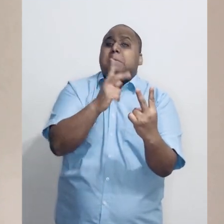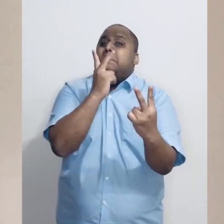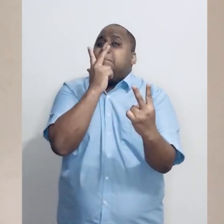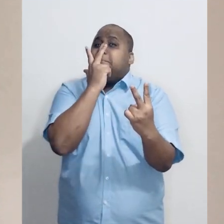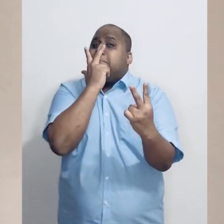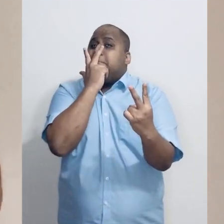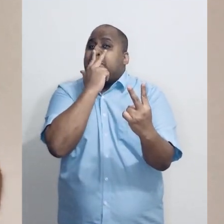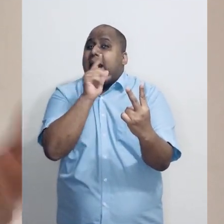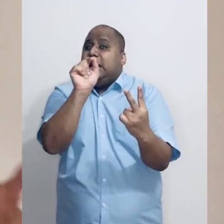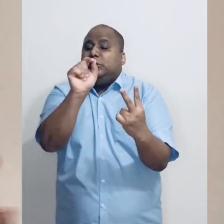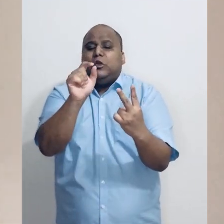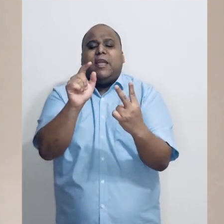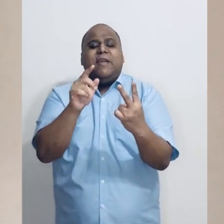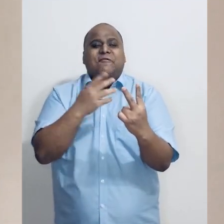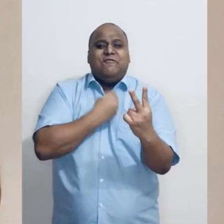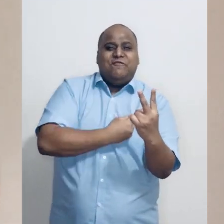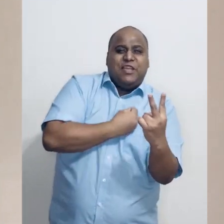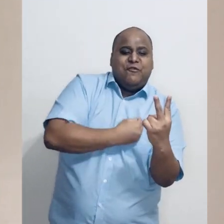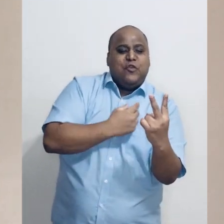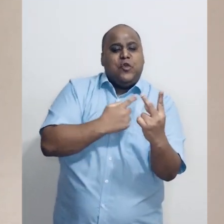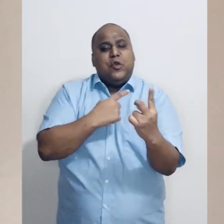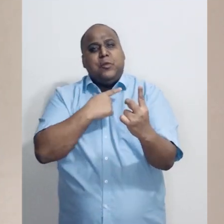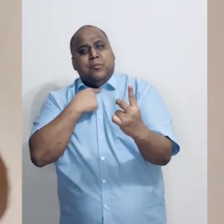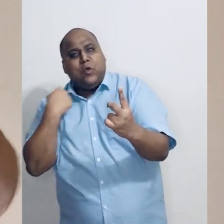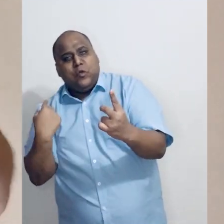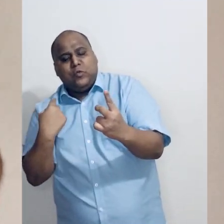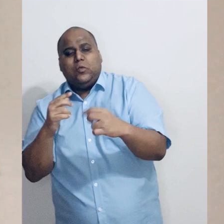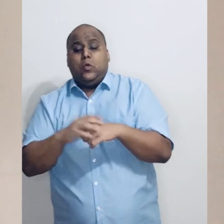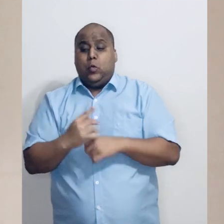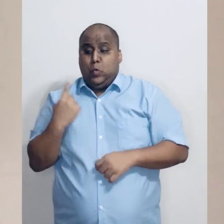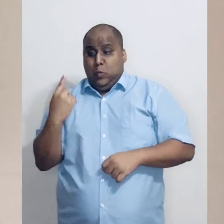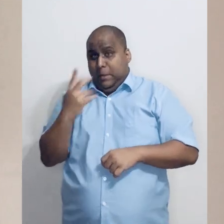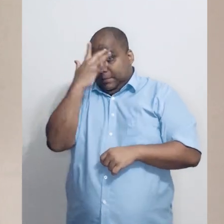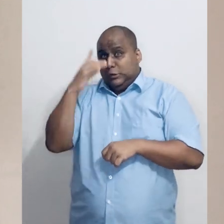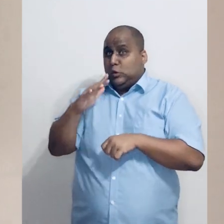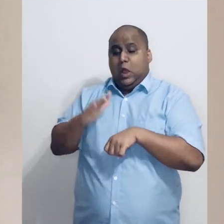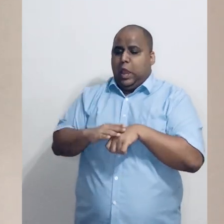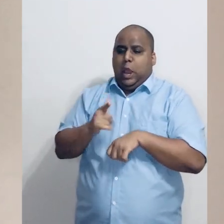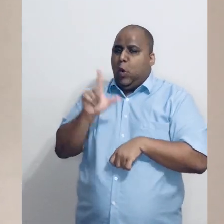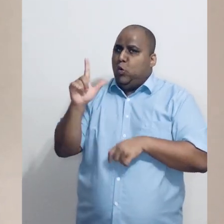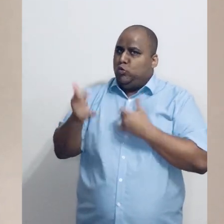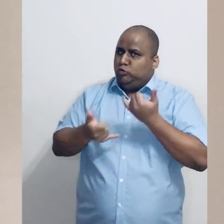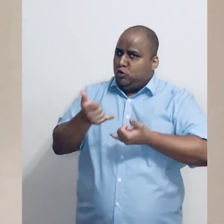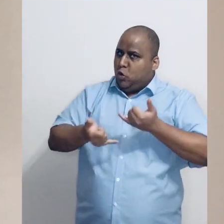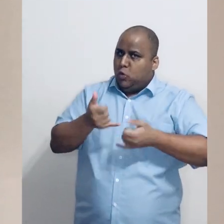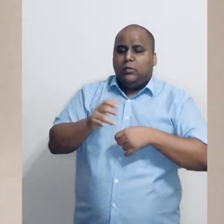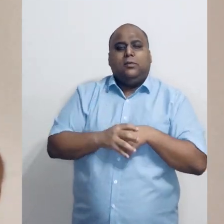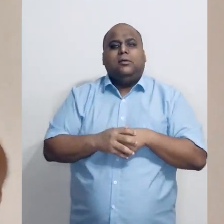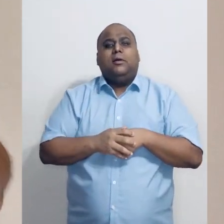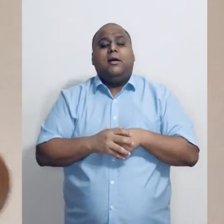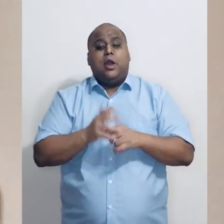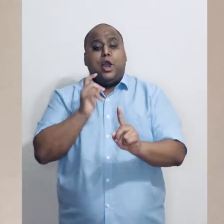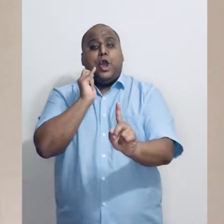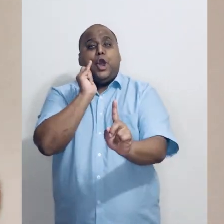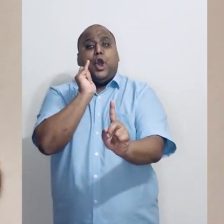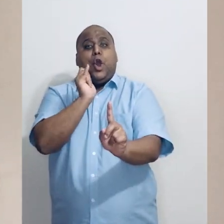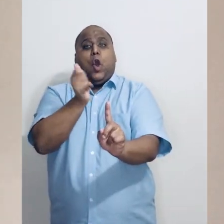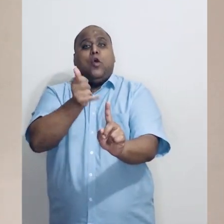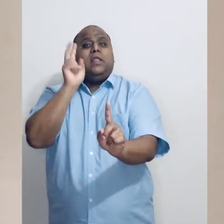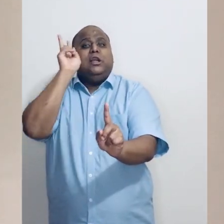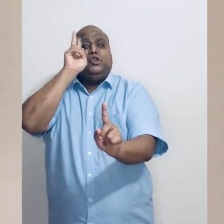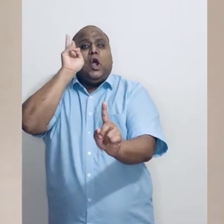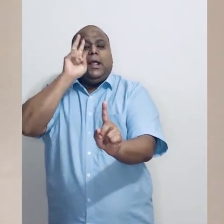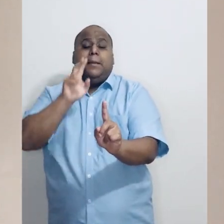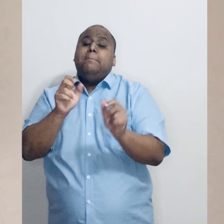pouco parecida com o jogo do Vivo Morto anterior. Um dos jogadores vai narrar uma